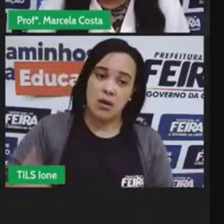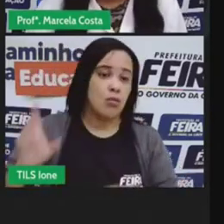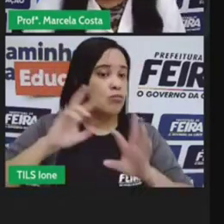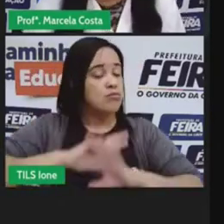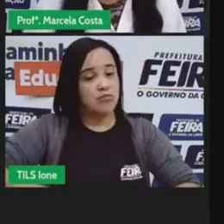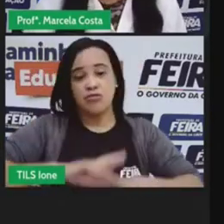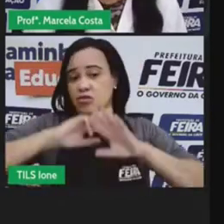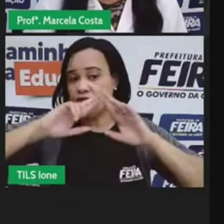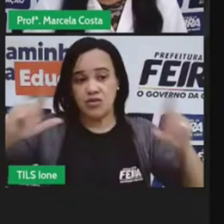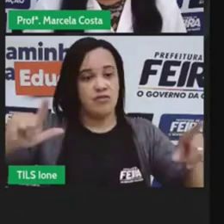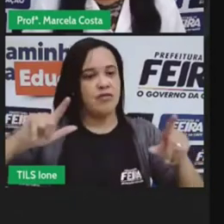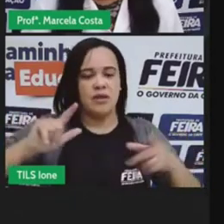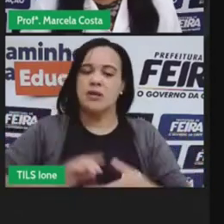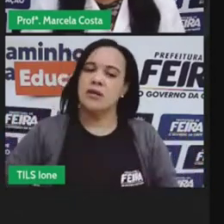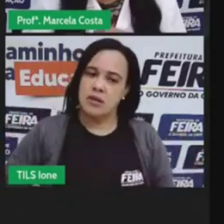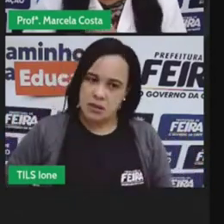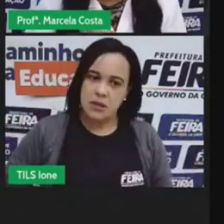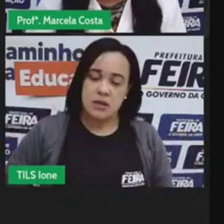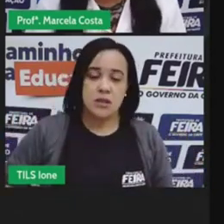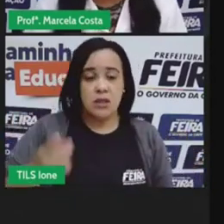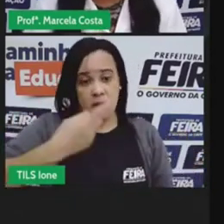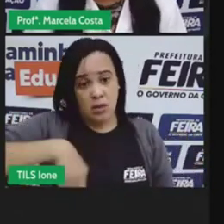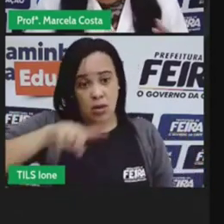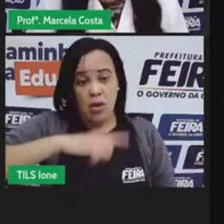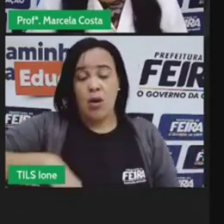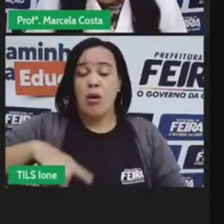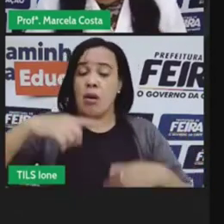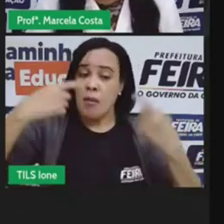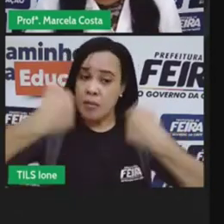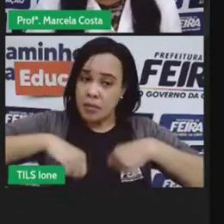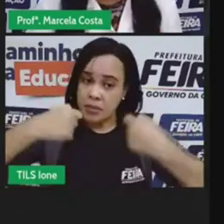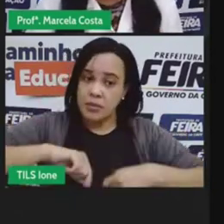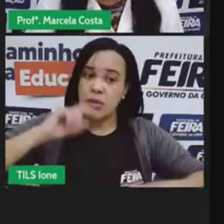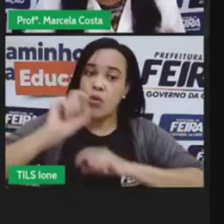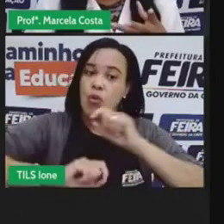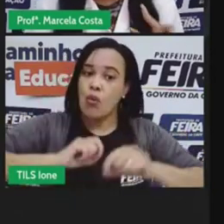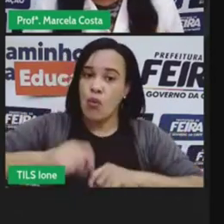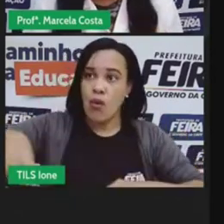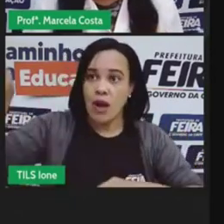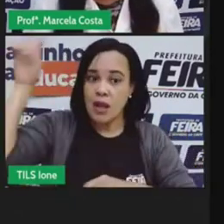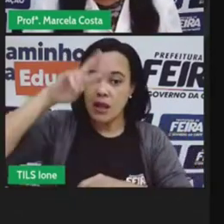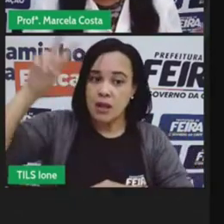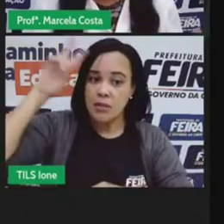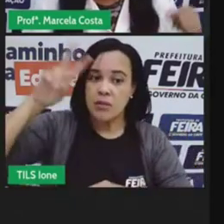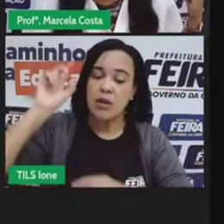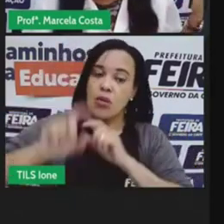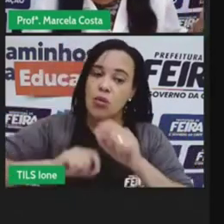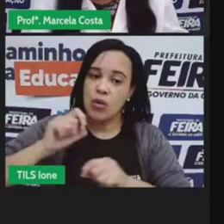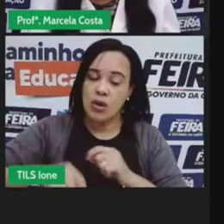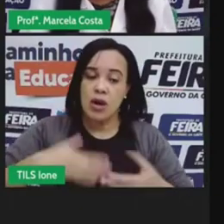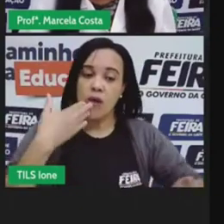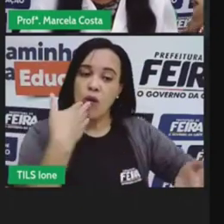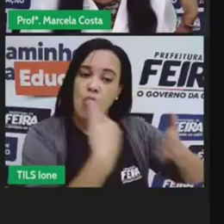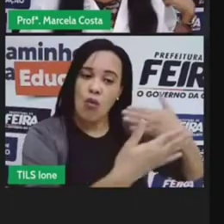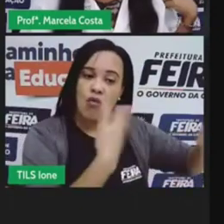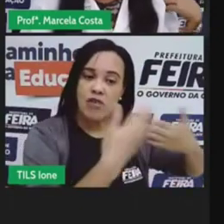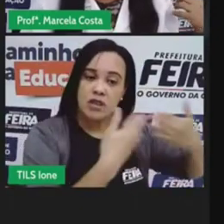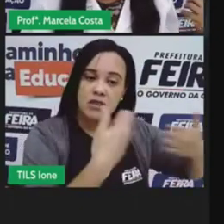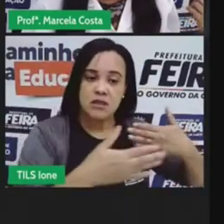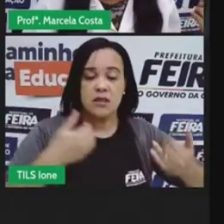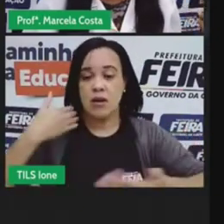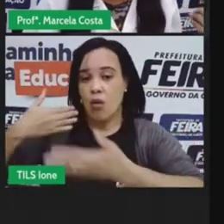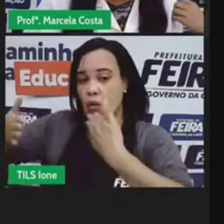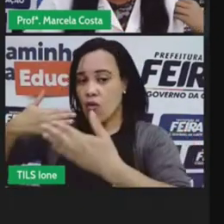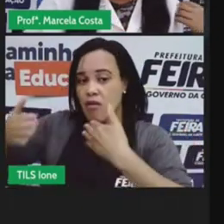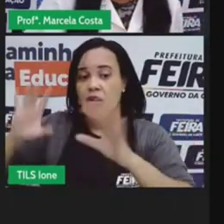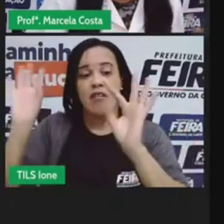então lembre-se de conversar aí com seus familiares sobre isso e listando o que é que você acha que que